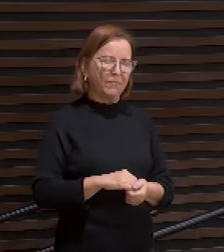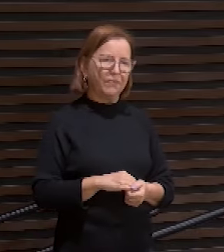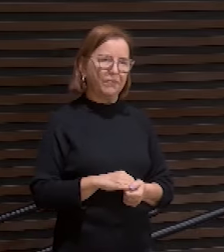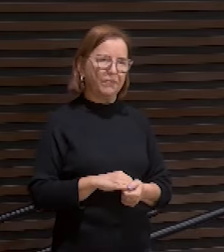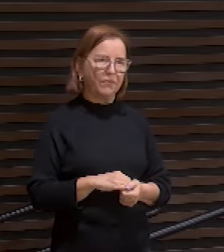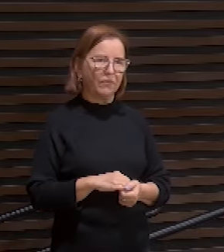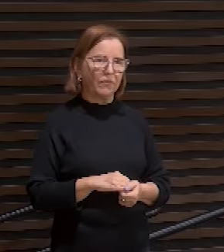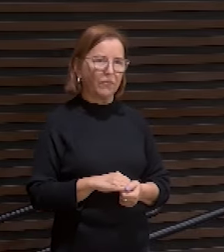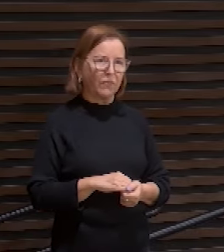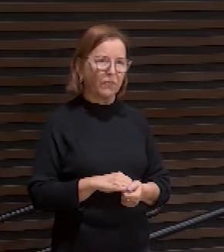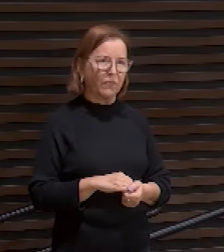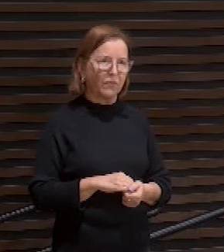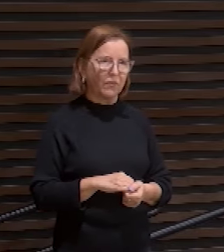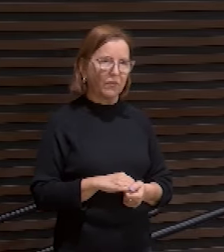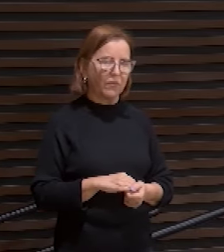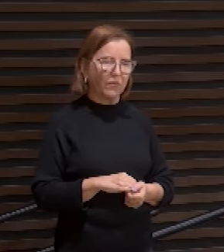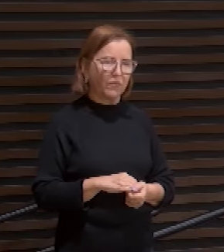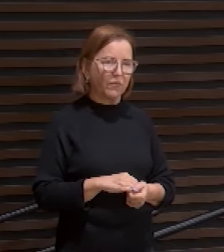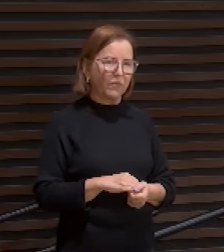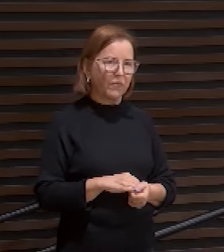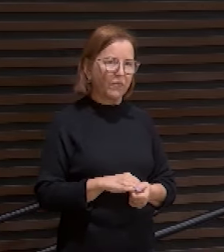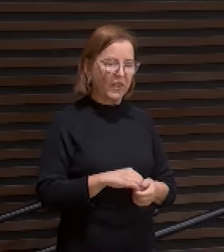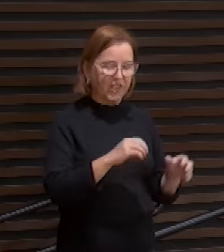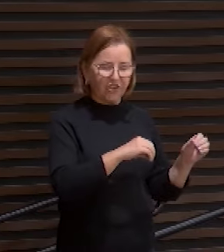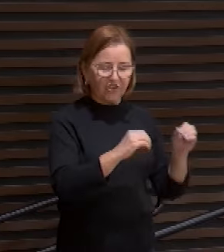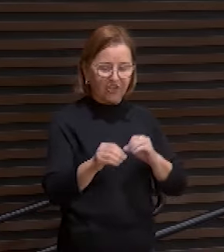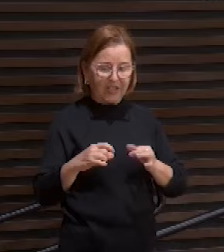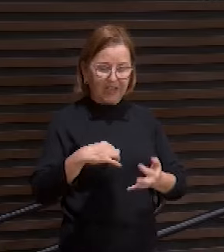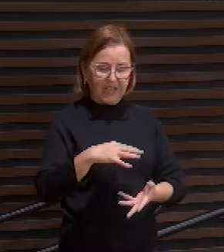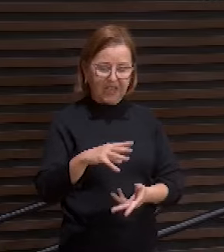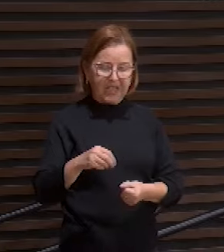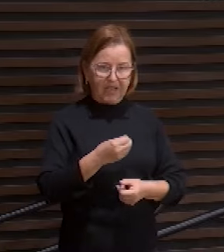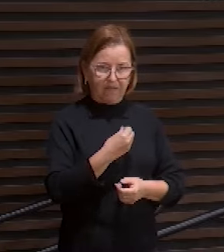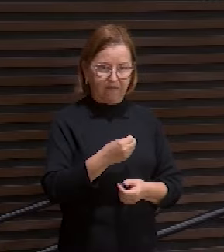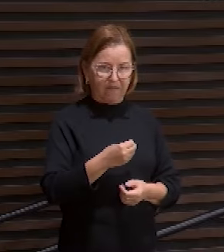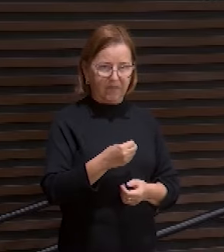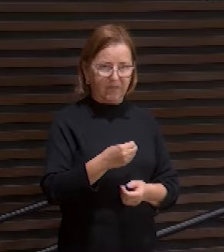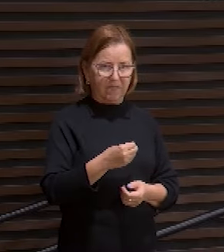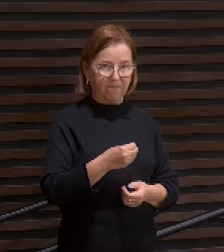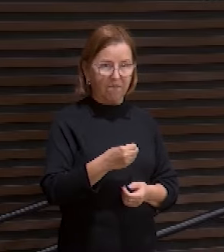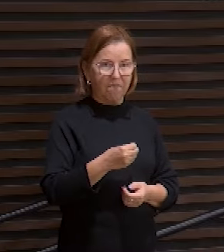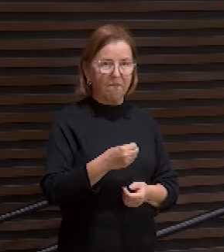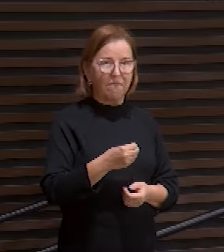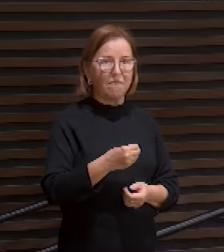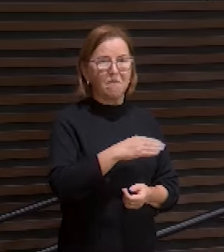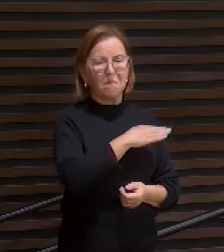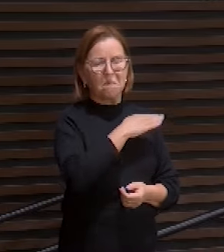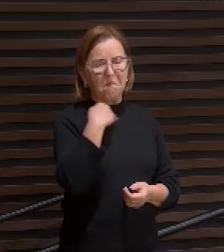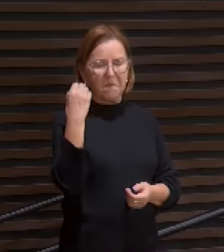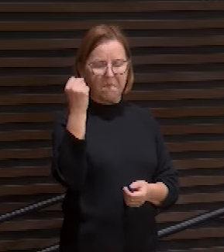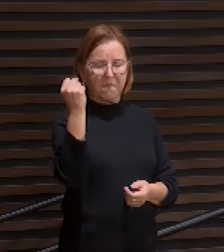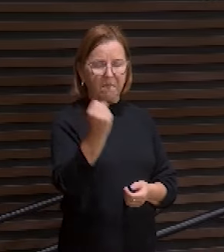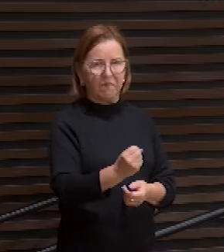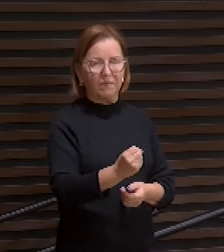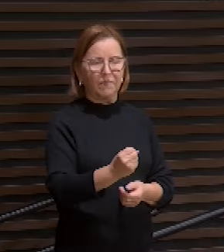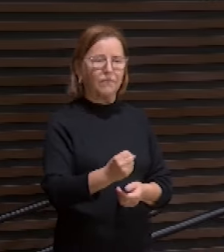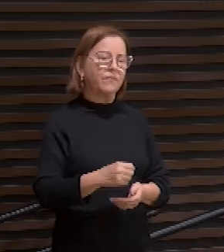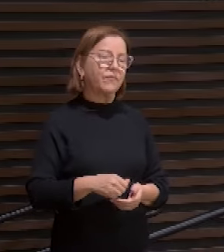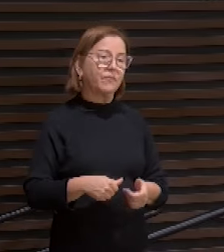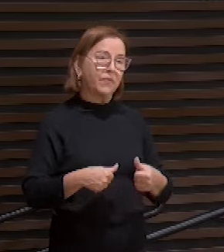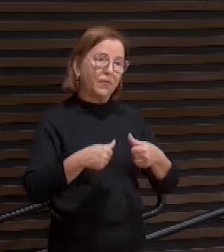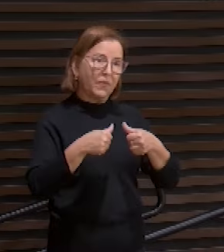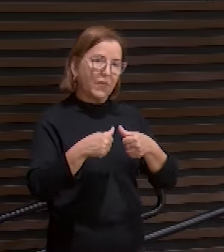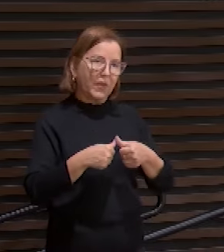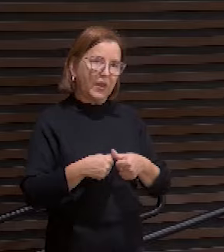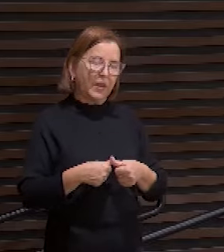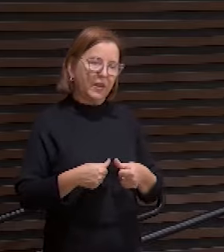foi cortado da terra dos viventes em outras palavras foi morto assassinado esta é